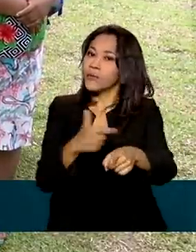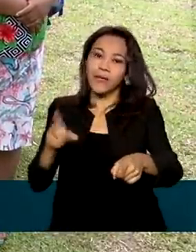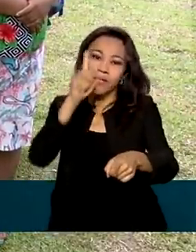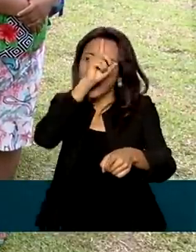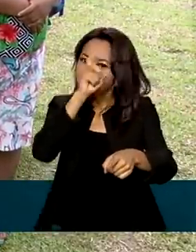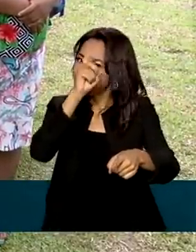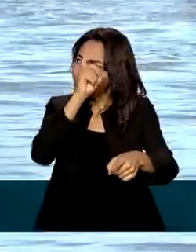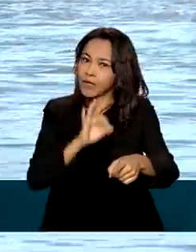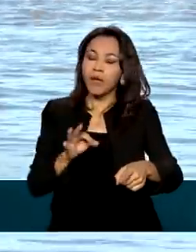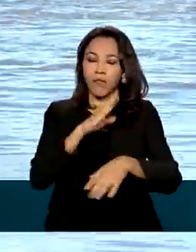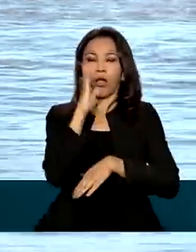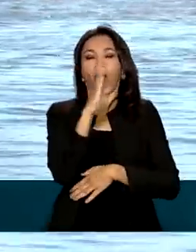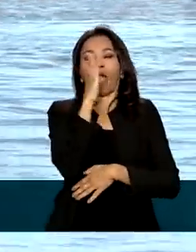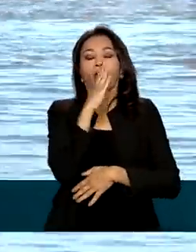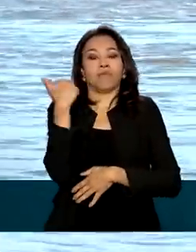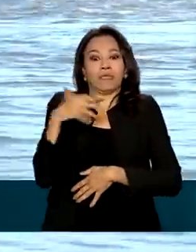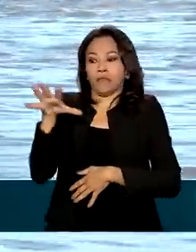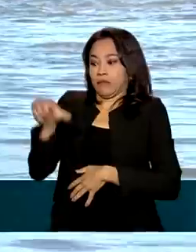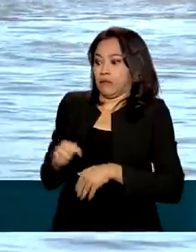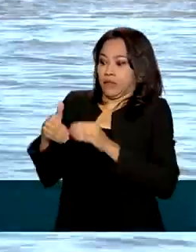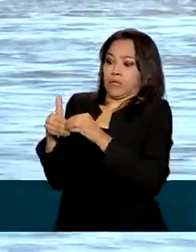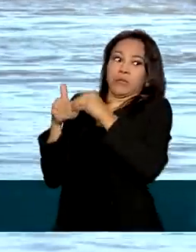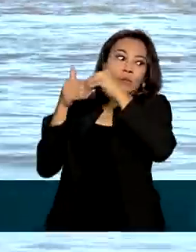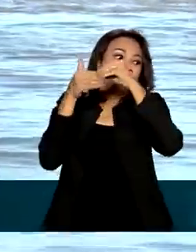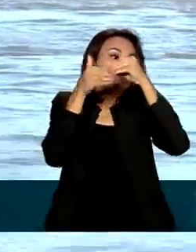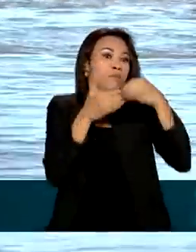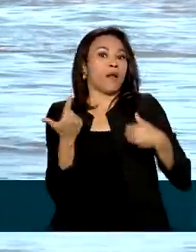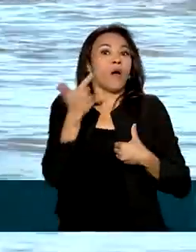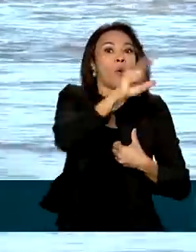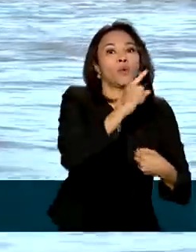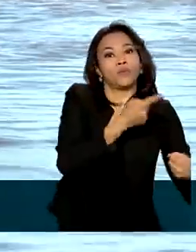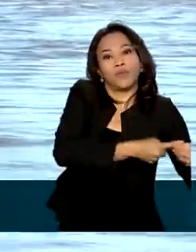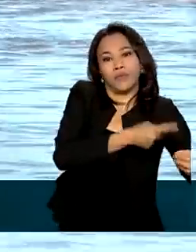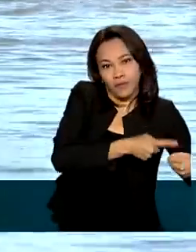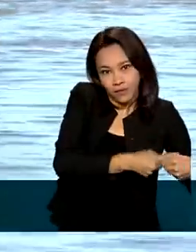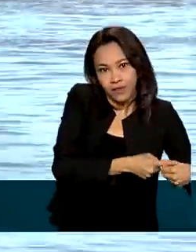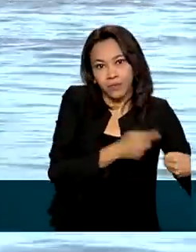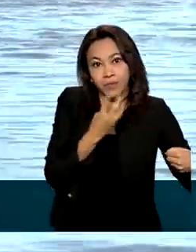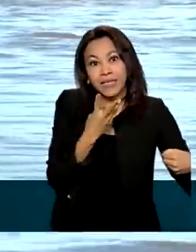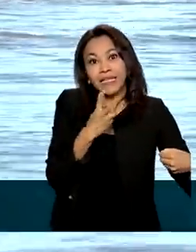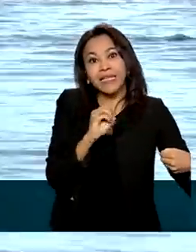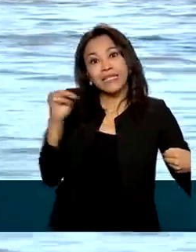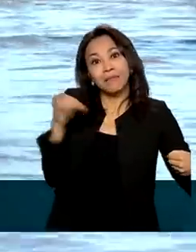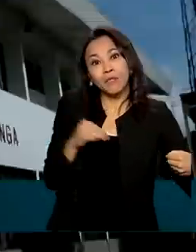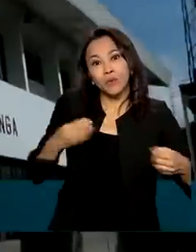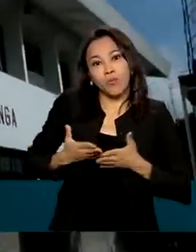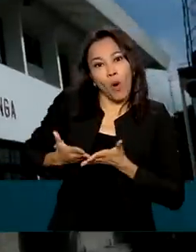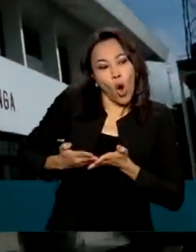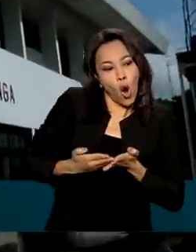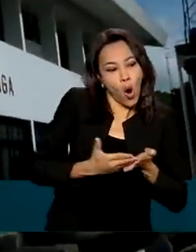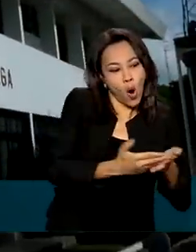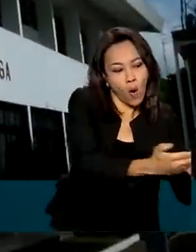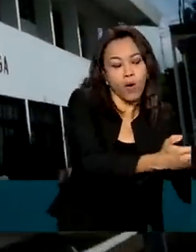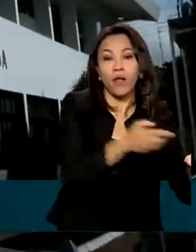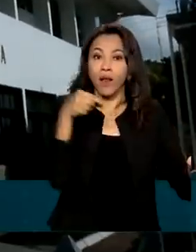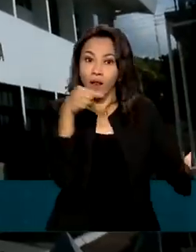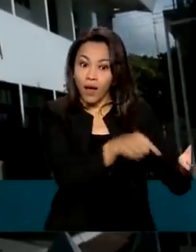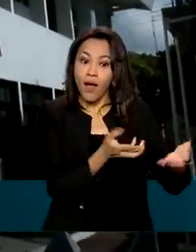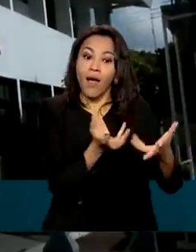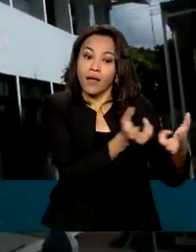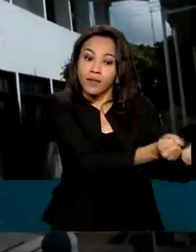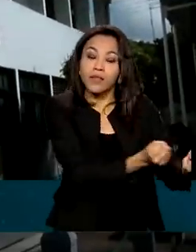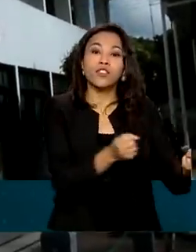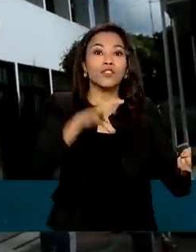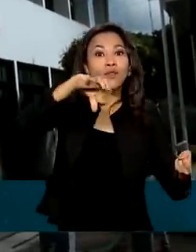Quem passa mal tem que ser encaminhado para o município de Tabatinga, a 30 minutos de barco. O local atende nove